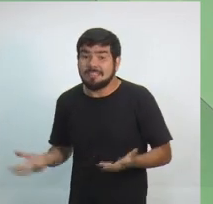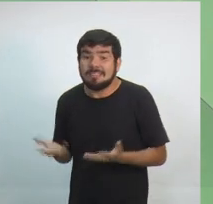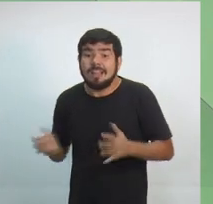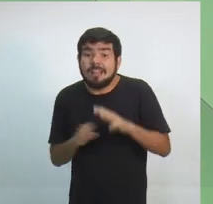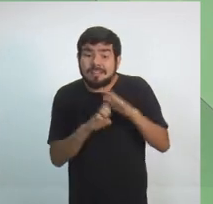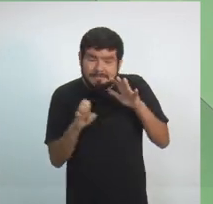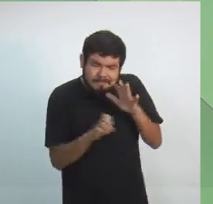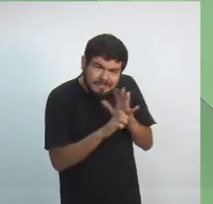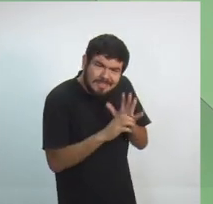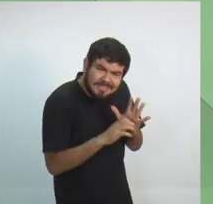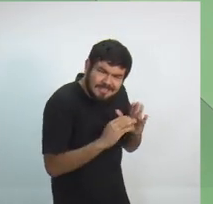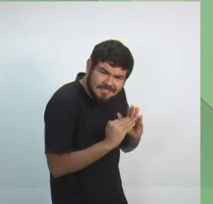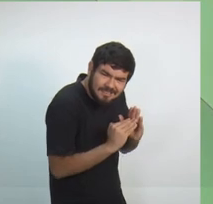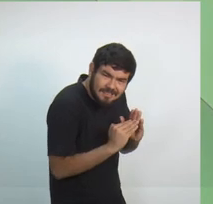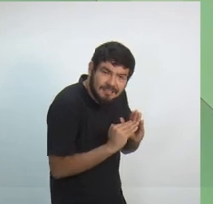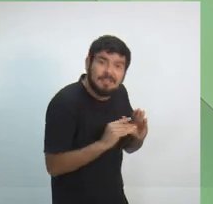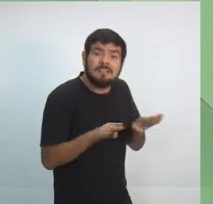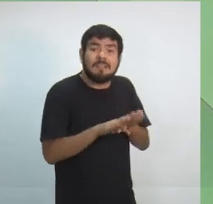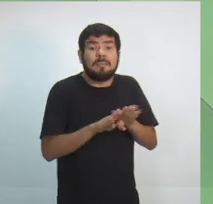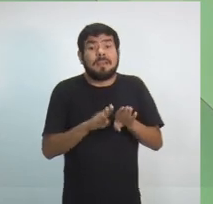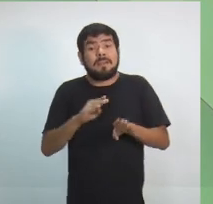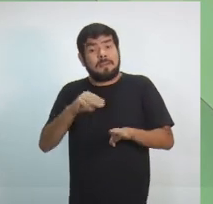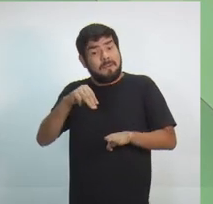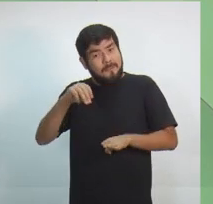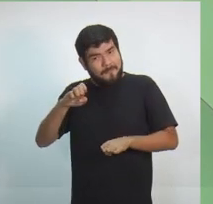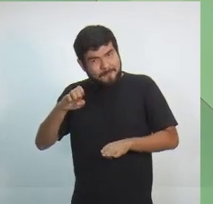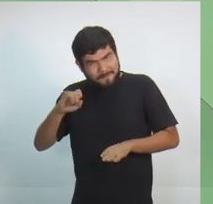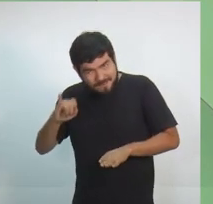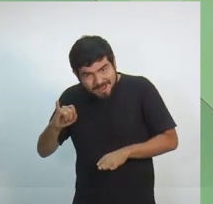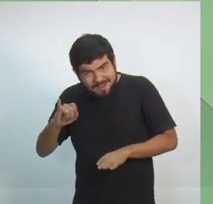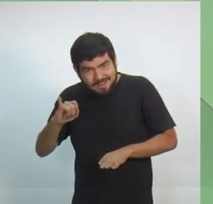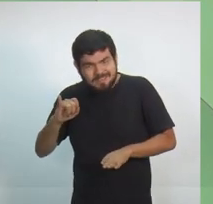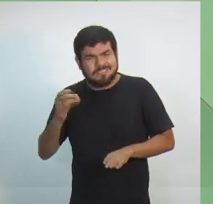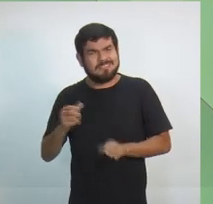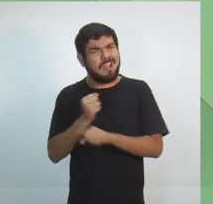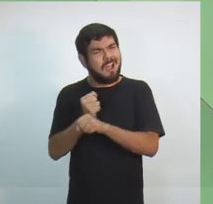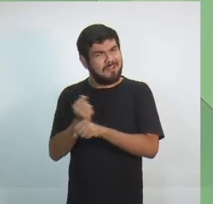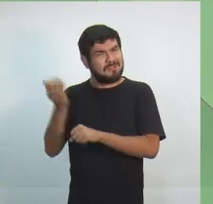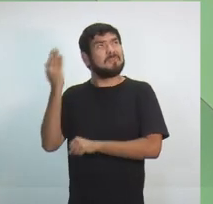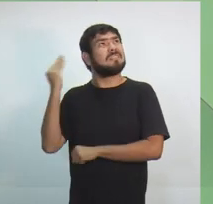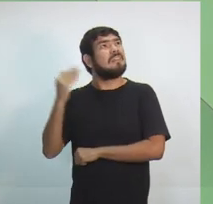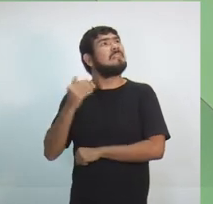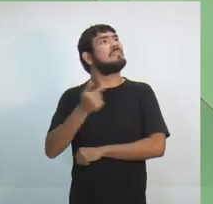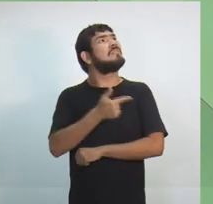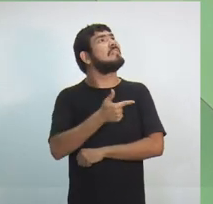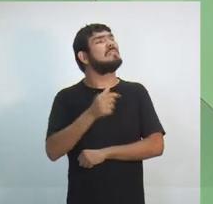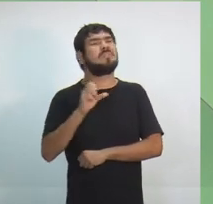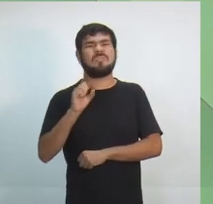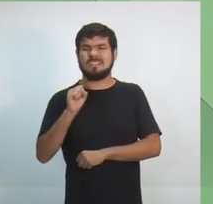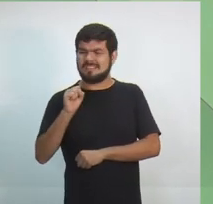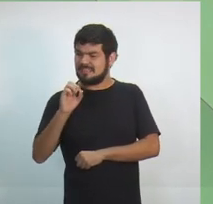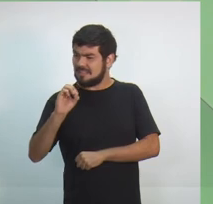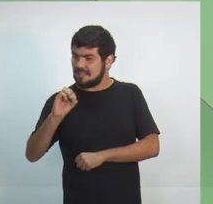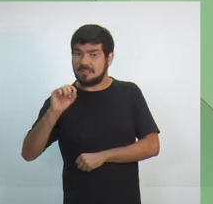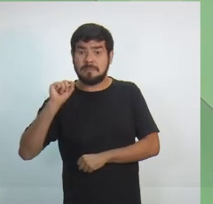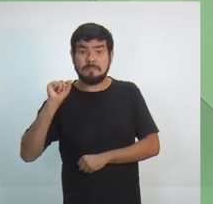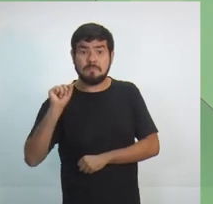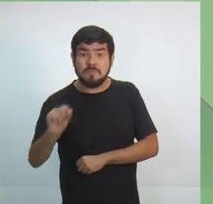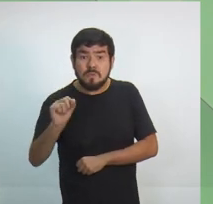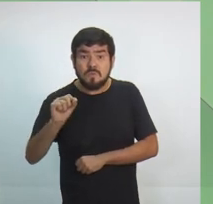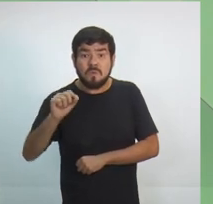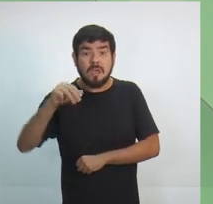pequenas empresas. E o MEI também, nós já tivemos no ano passado, 280 mil MEIs